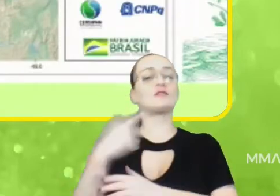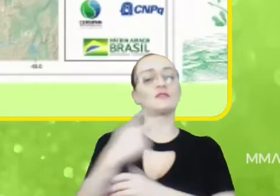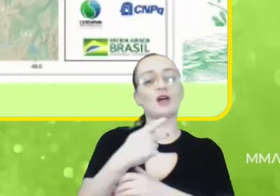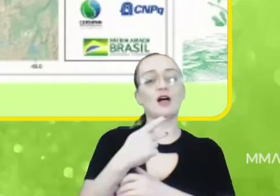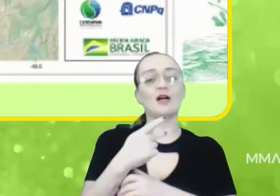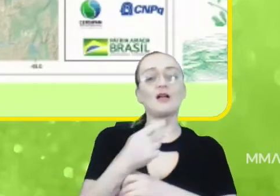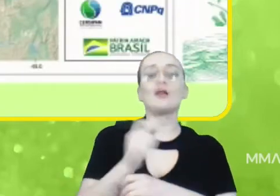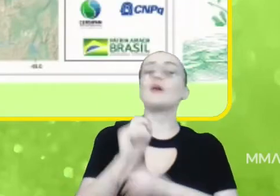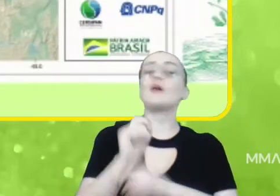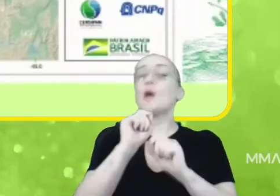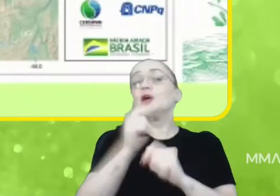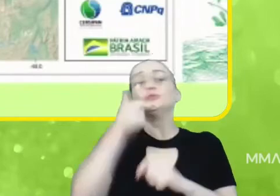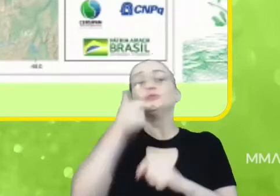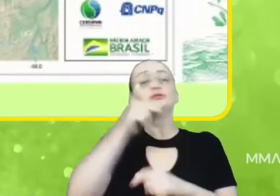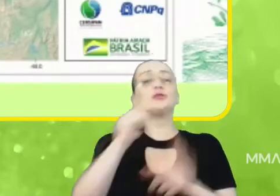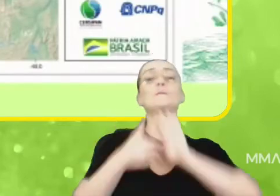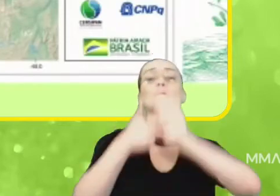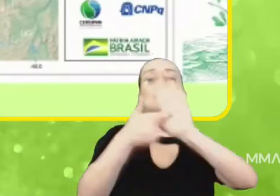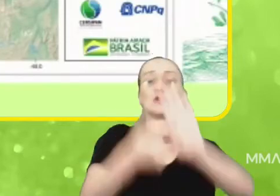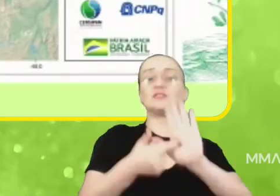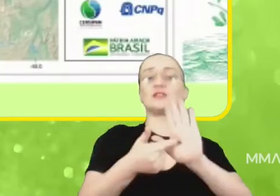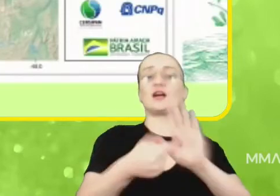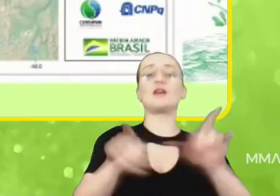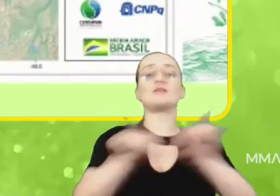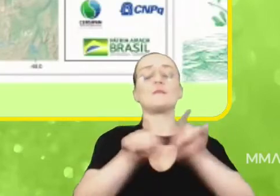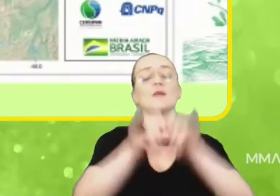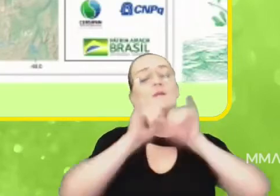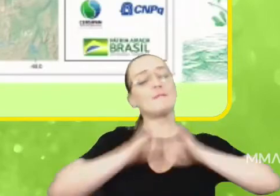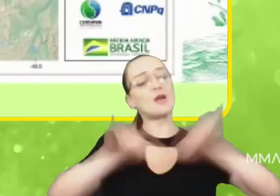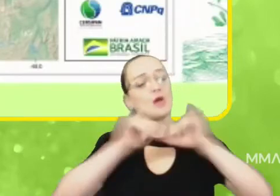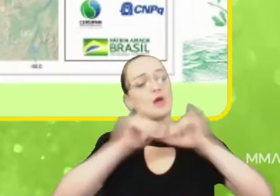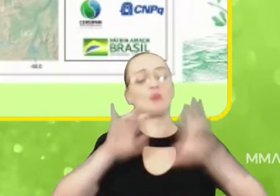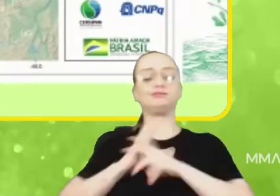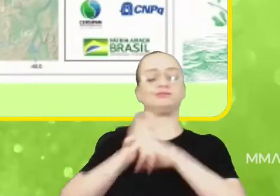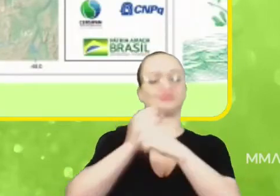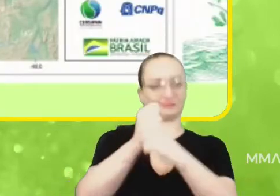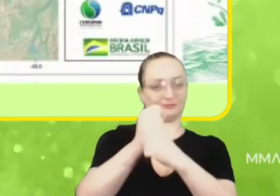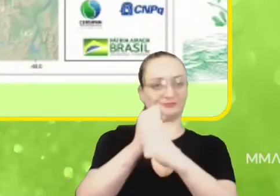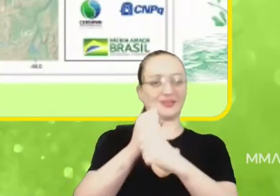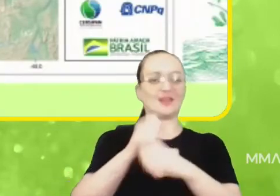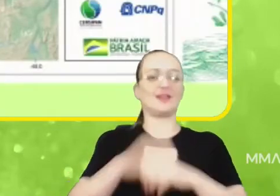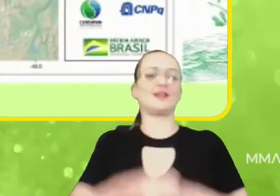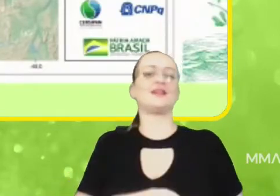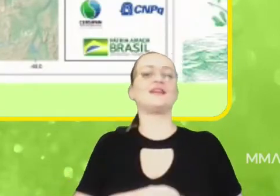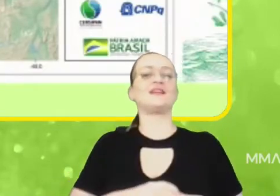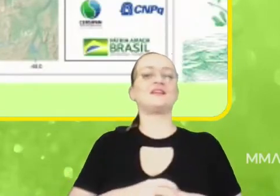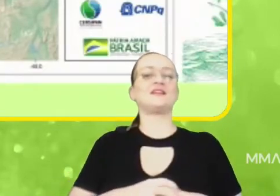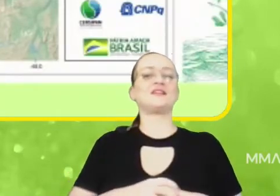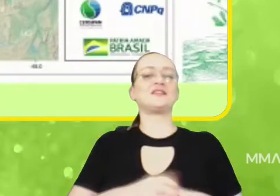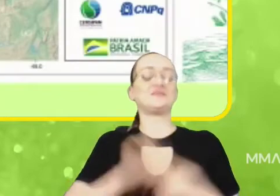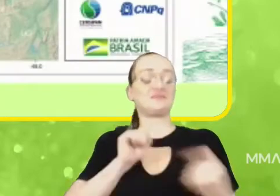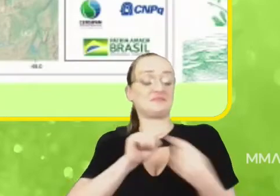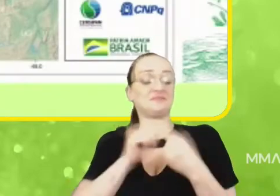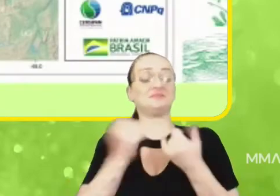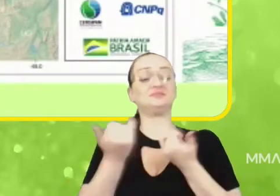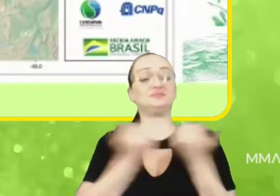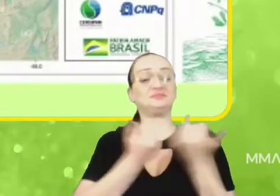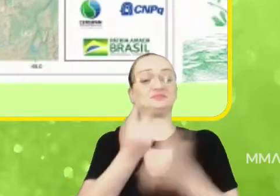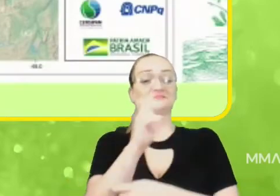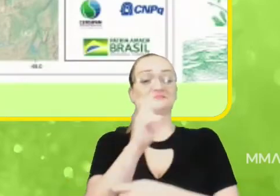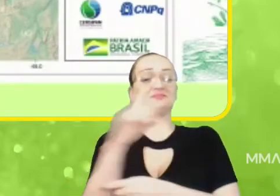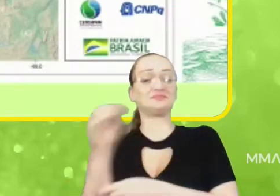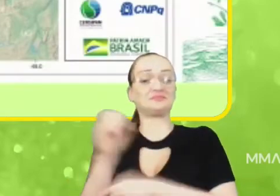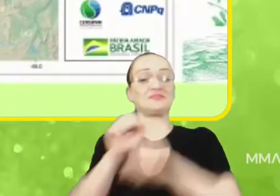apresentar aqui e anunciar esse total. Então, de acordo com os dados de 2020 no bioma Amazônia Legal,